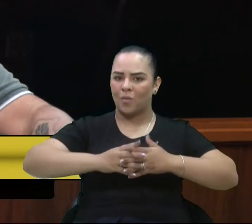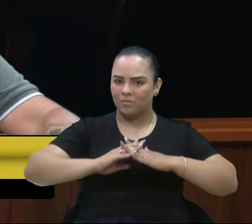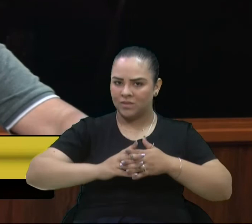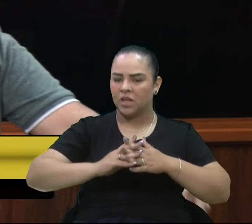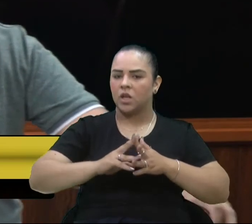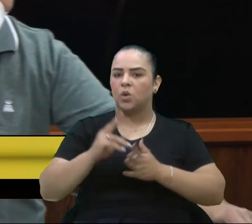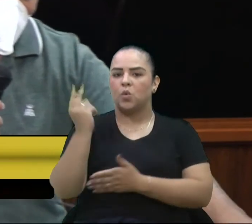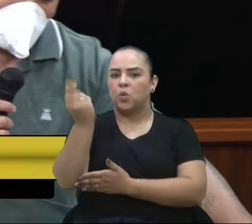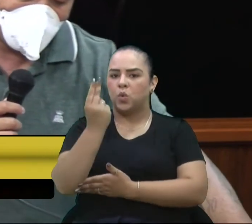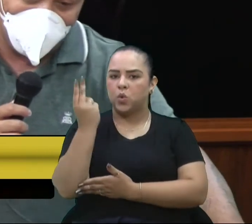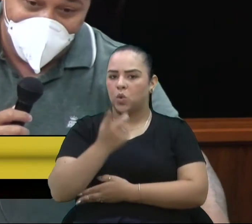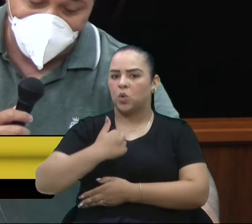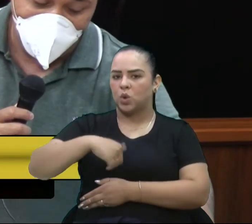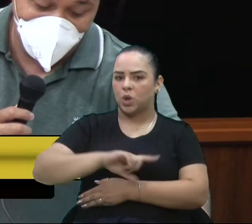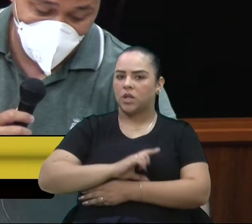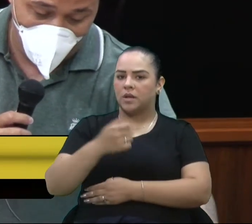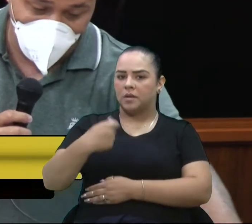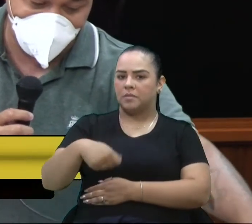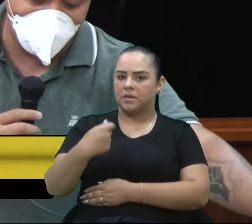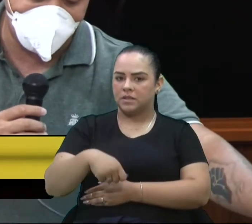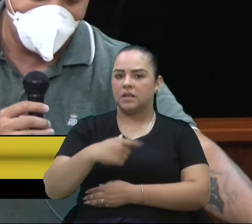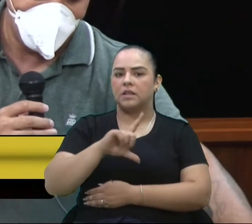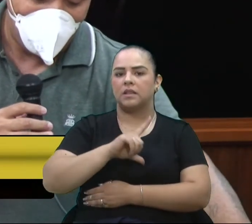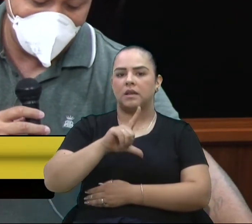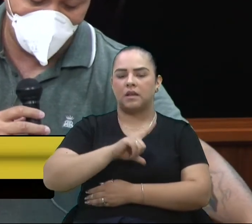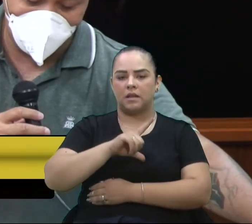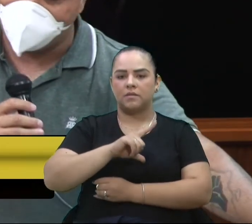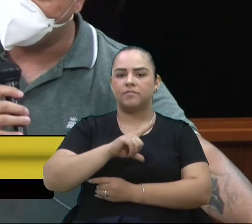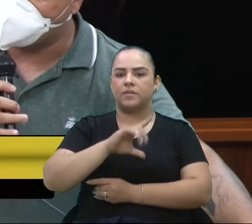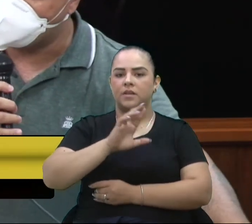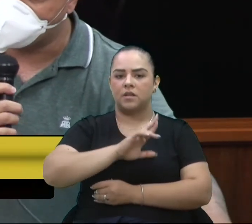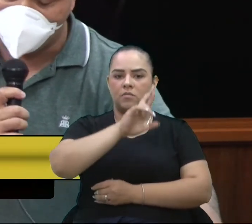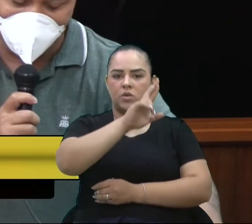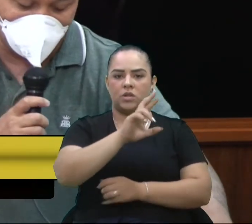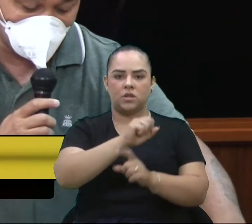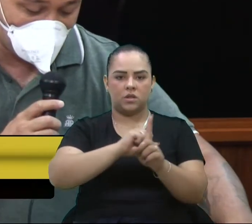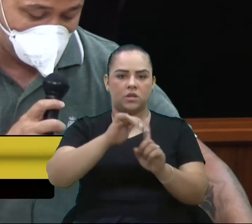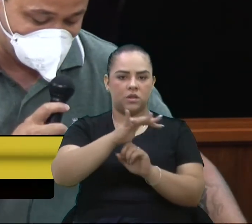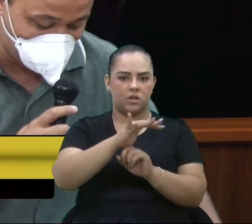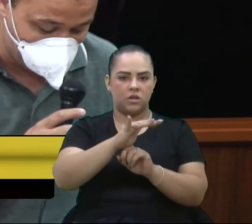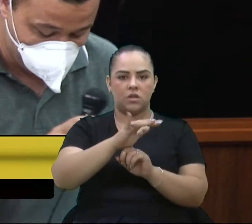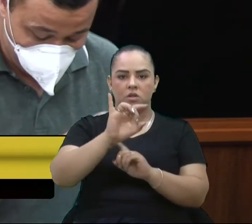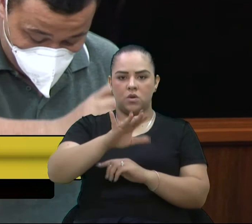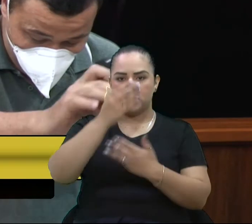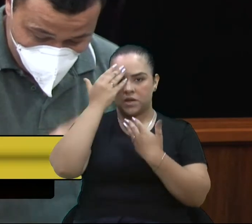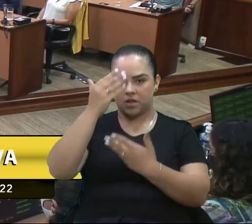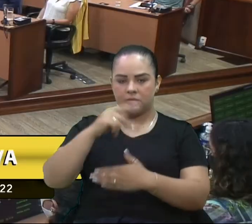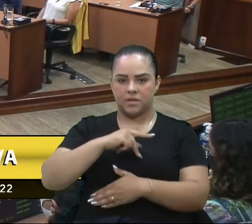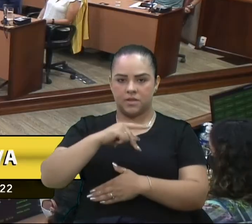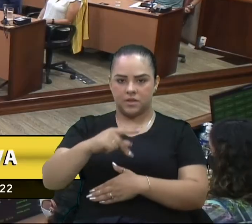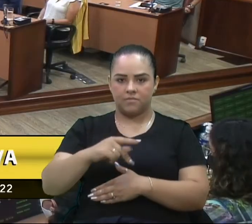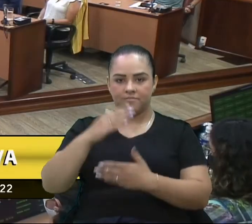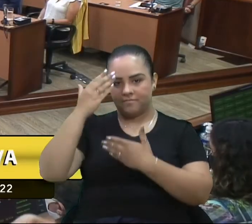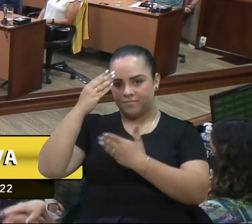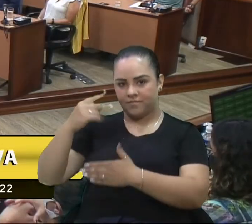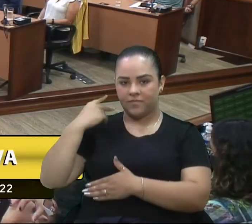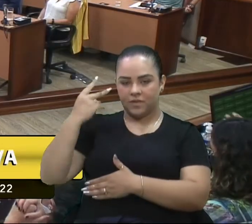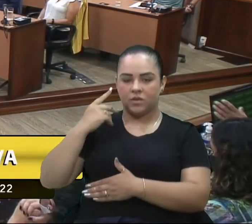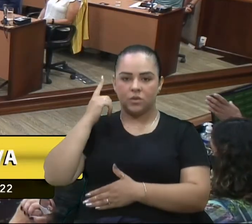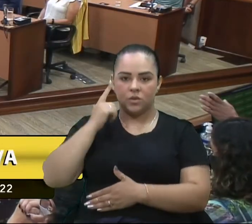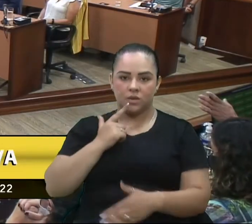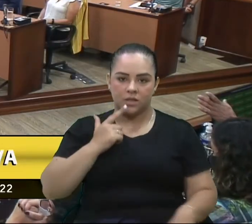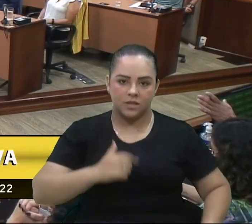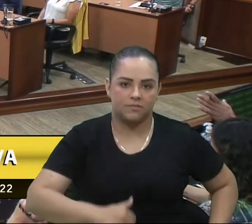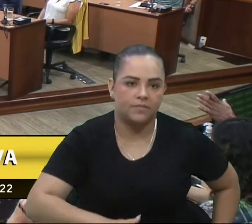nós precisamos dar respostas à sociedade. Era isso. Obrigado, senhora presidente. Obrigada. Vereador Lucas, vereador